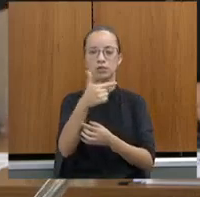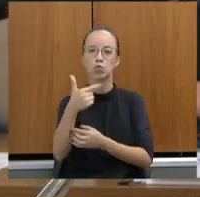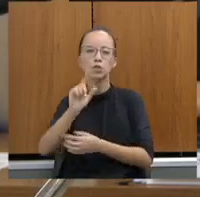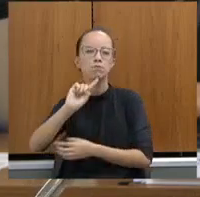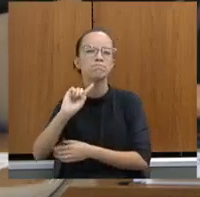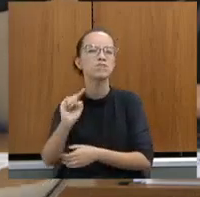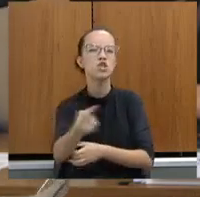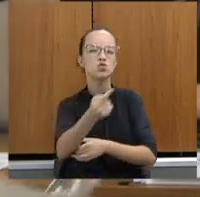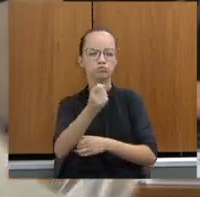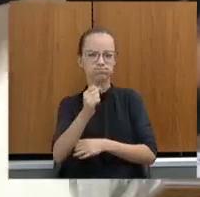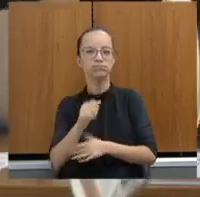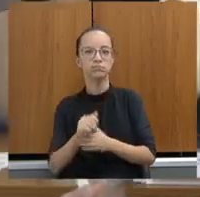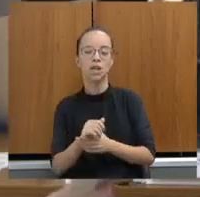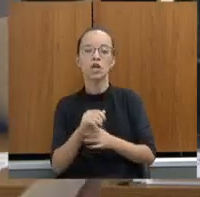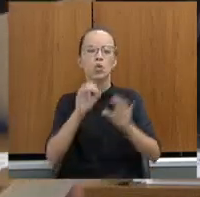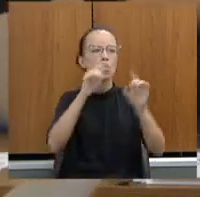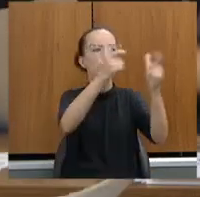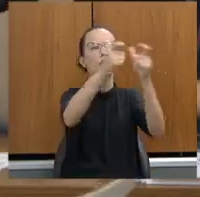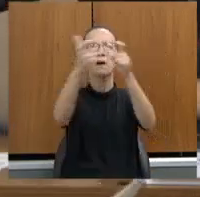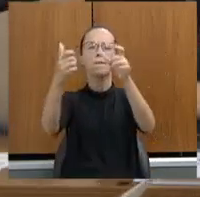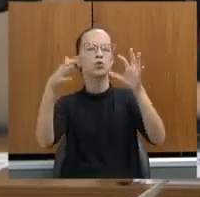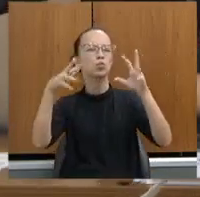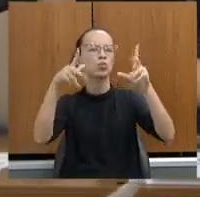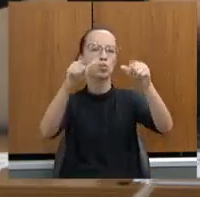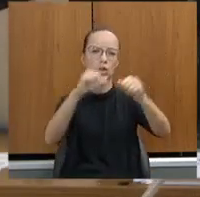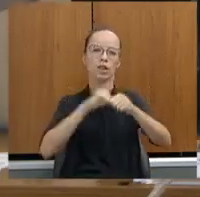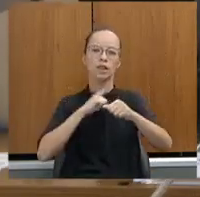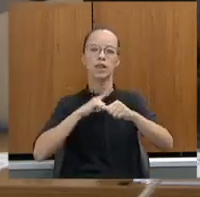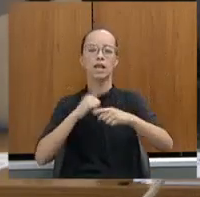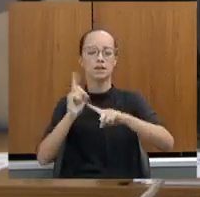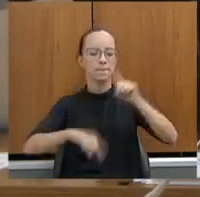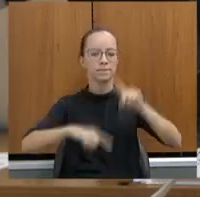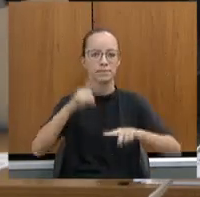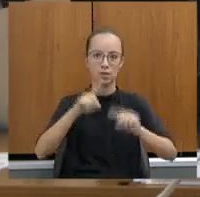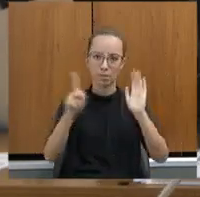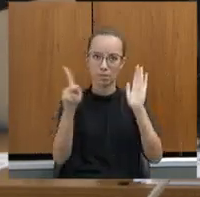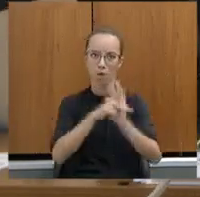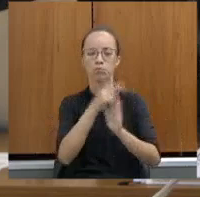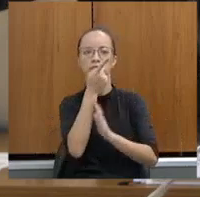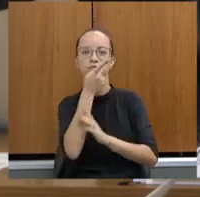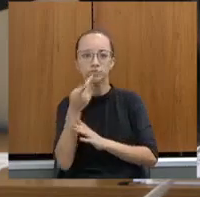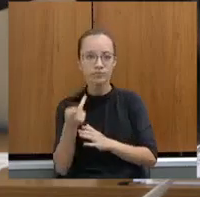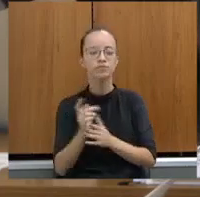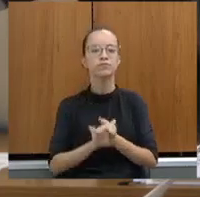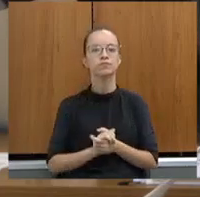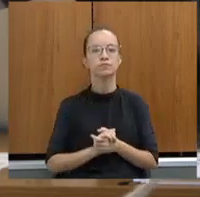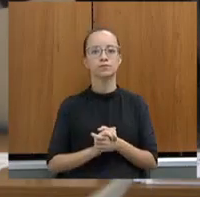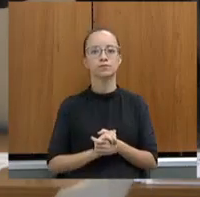as unidades, possuem equipamentos de tecnologia para a resiliação dessas audiências, dessas visitas. Pode passar.